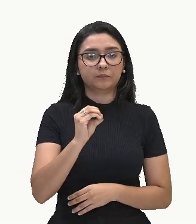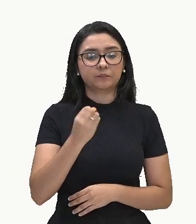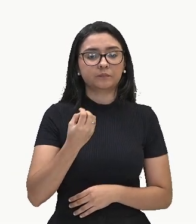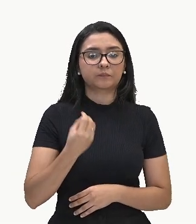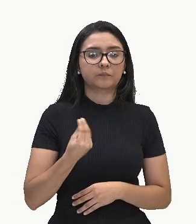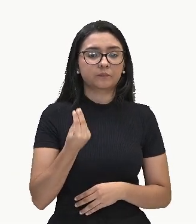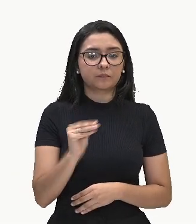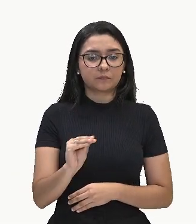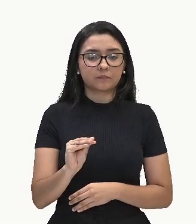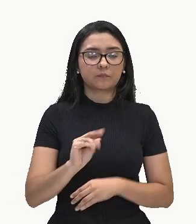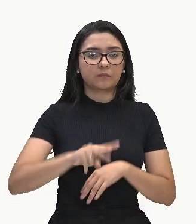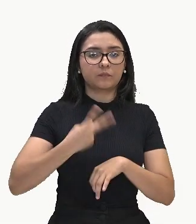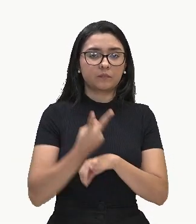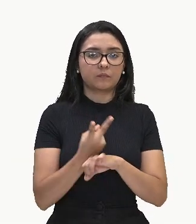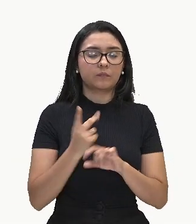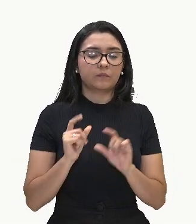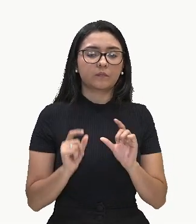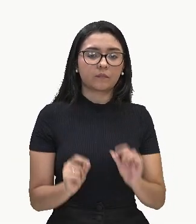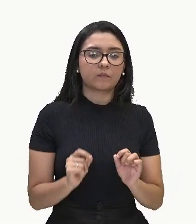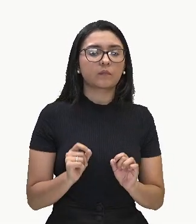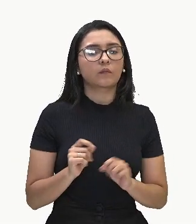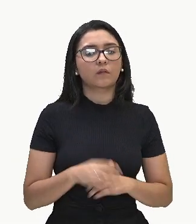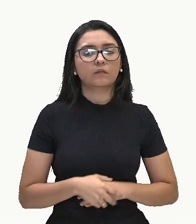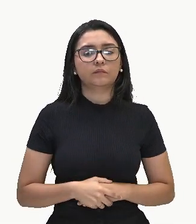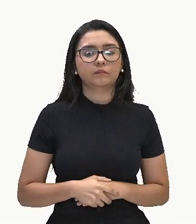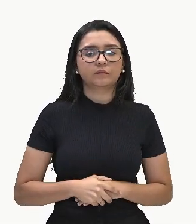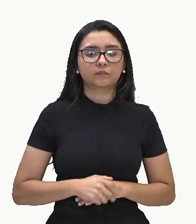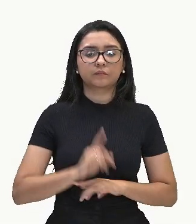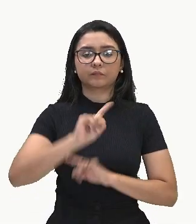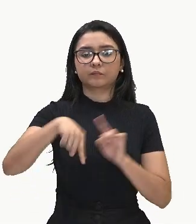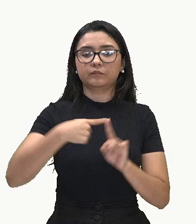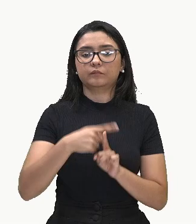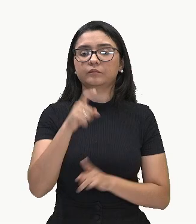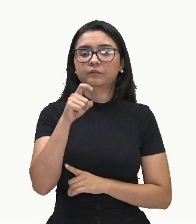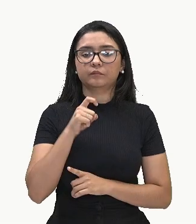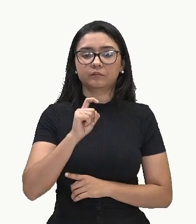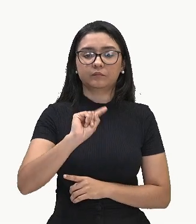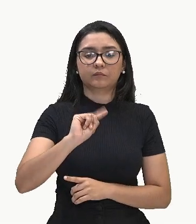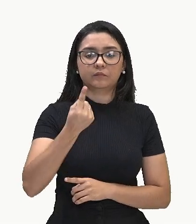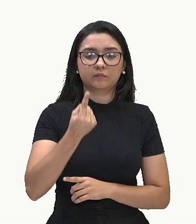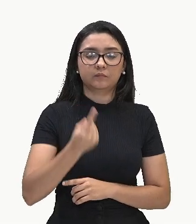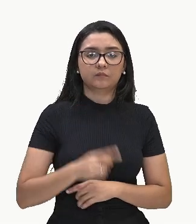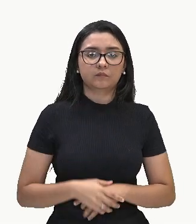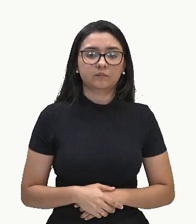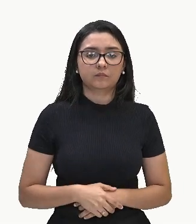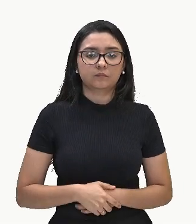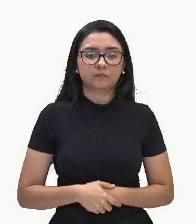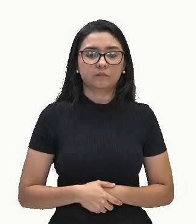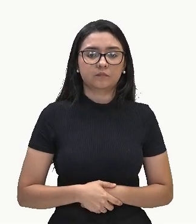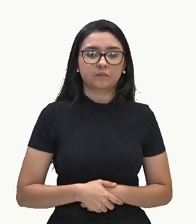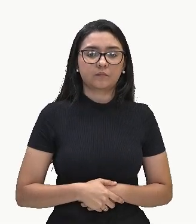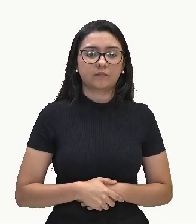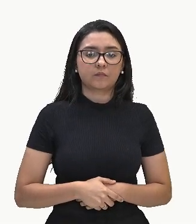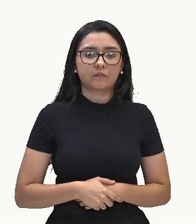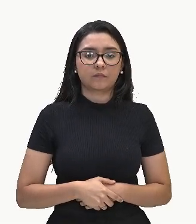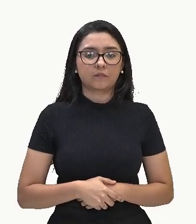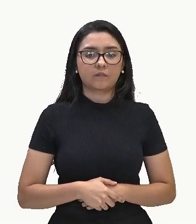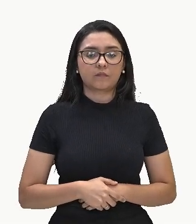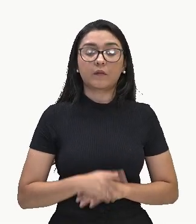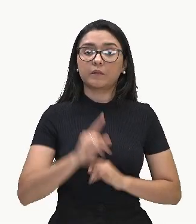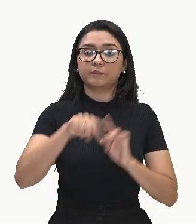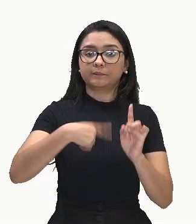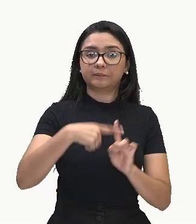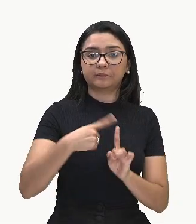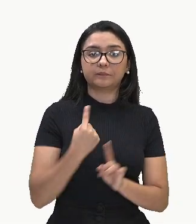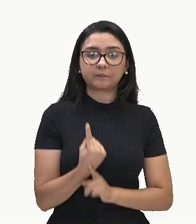E aí, depois, eu venho para o X elevado a 1, né? Que é só o X. E agora, sim, mais 1.